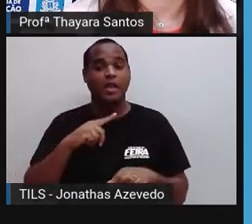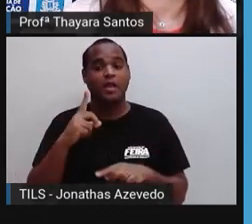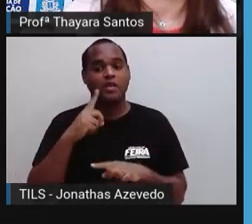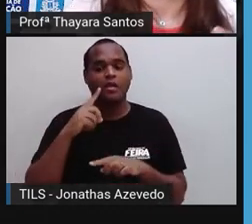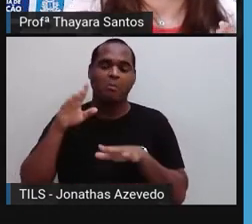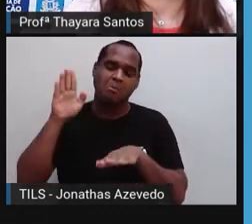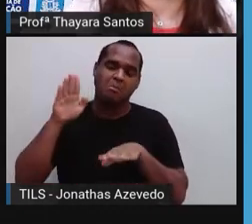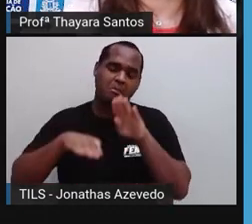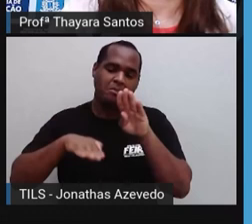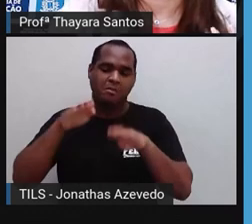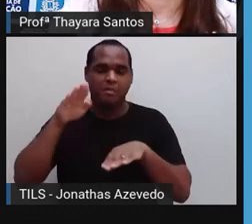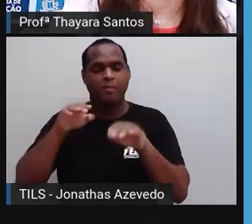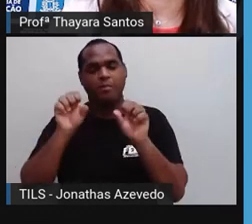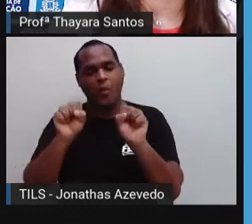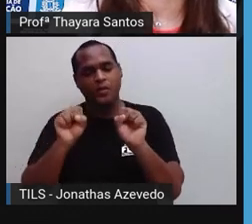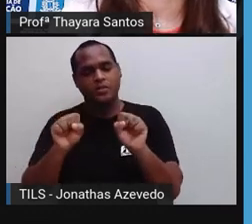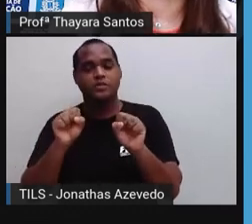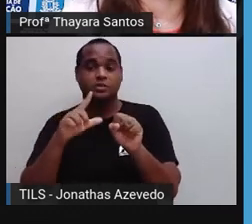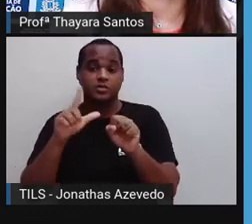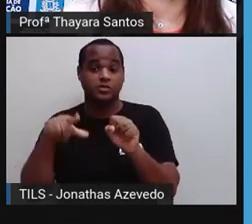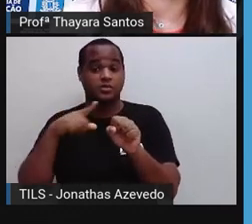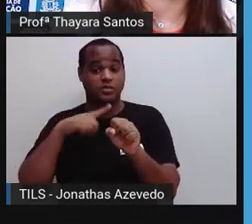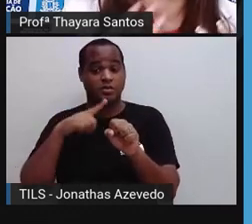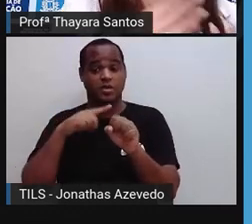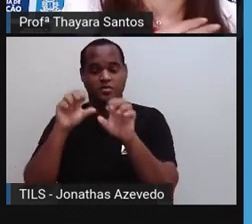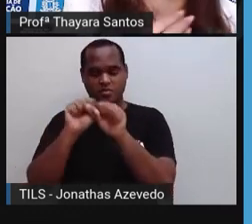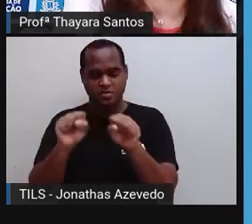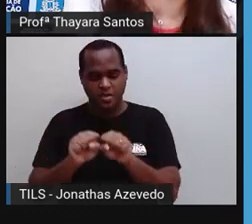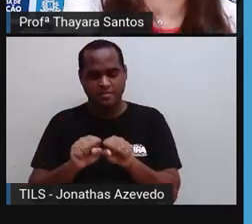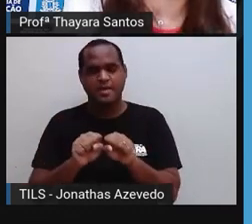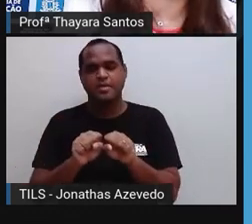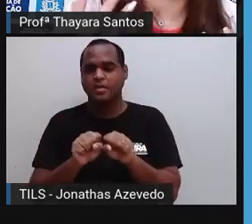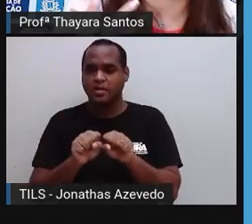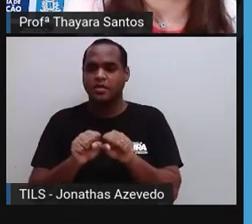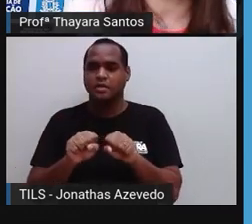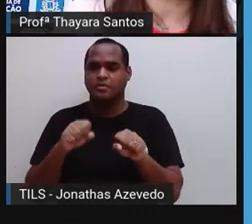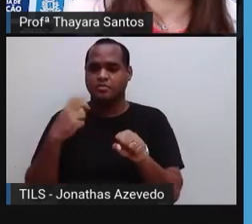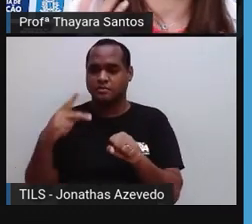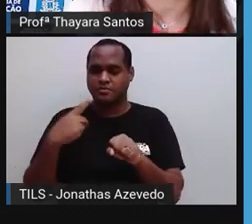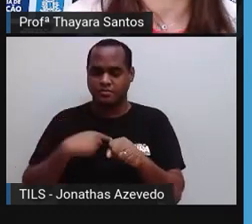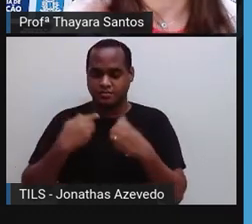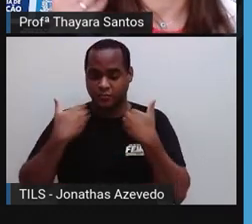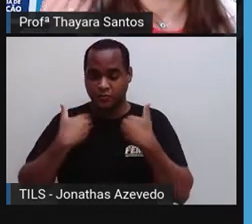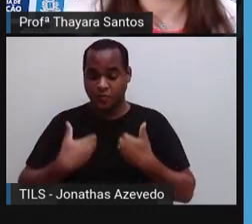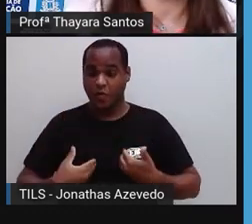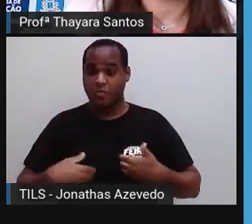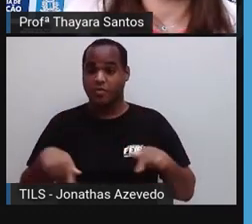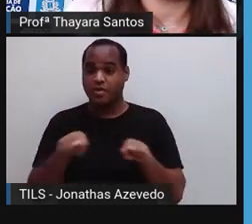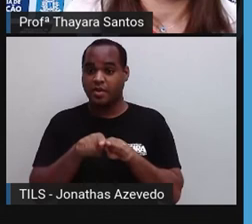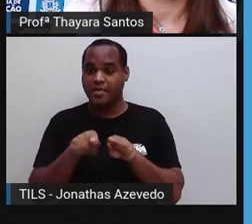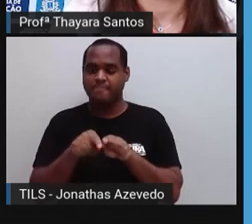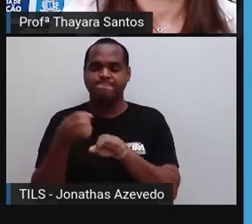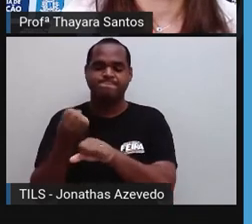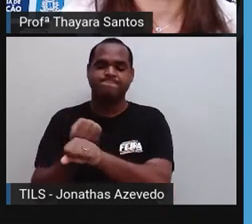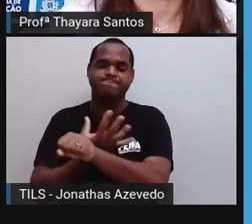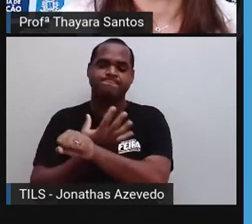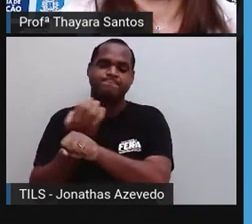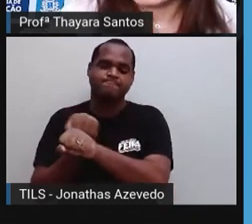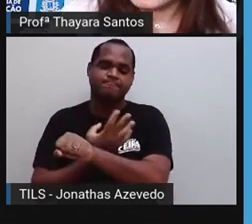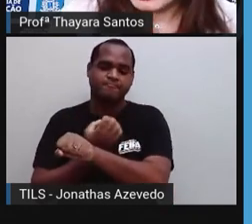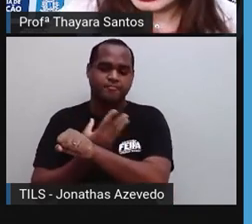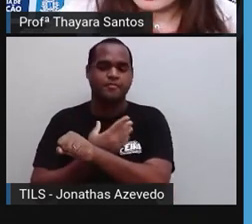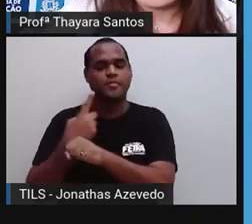oscilações, tanto no sistema, na parte física, quanto na parte emocional dos